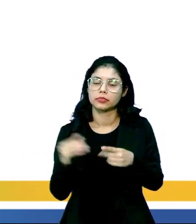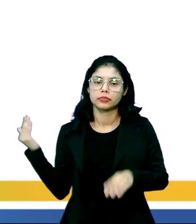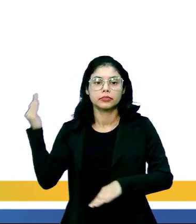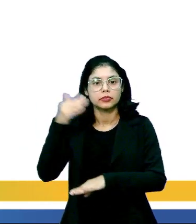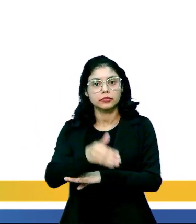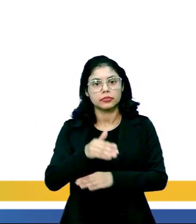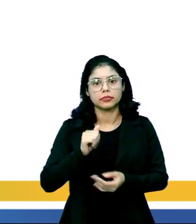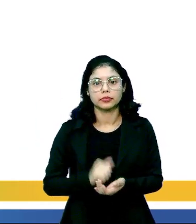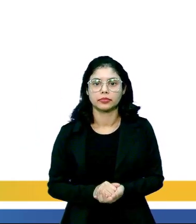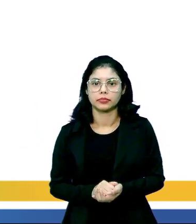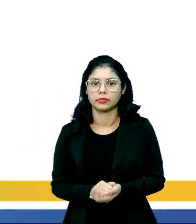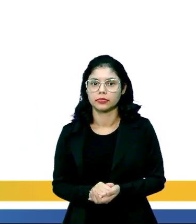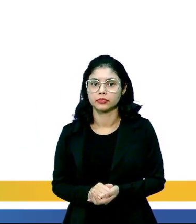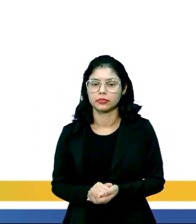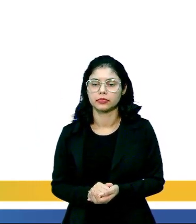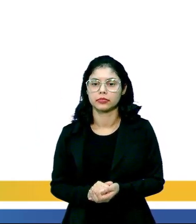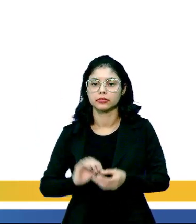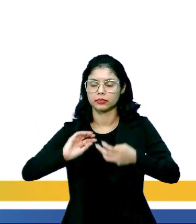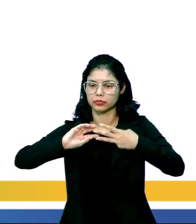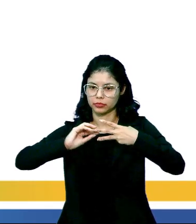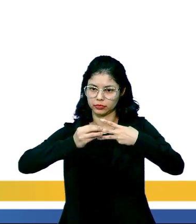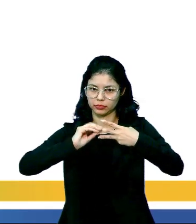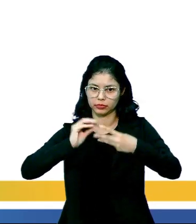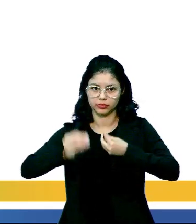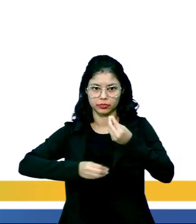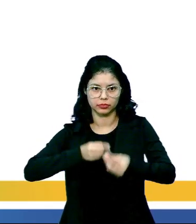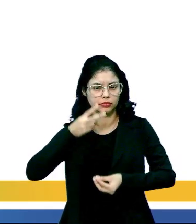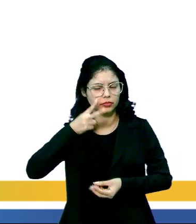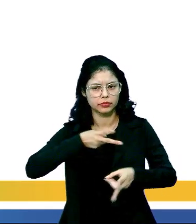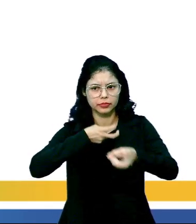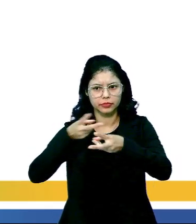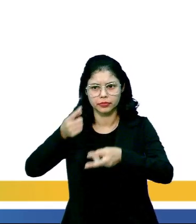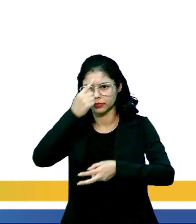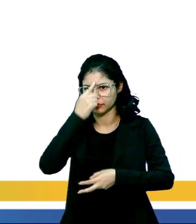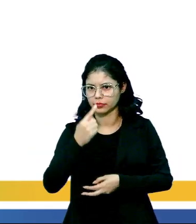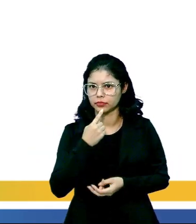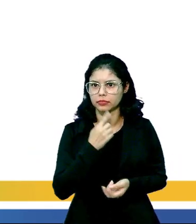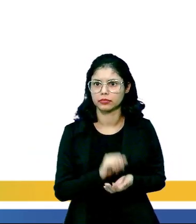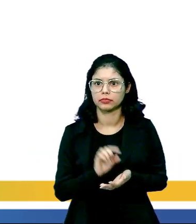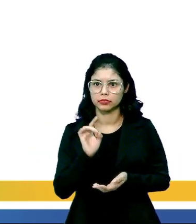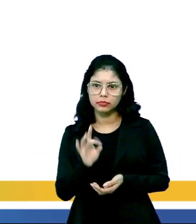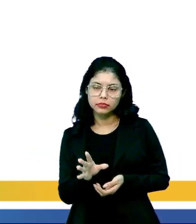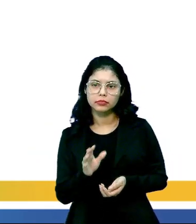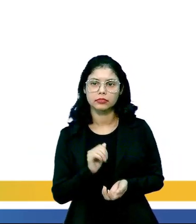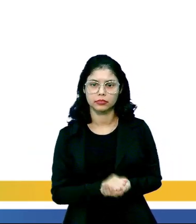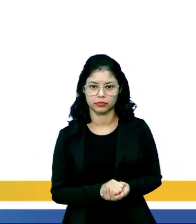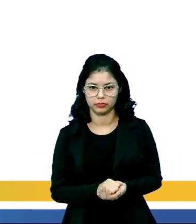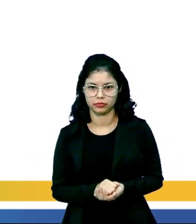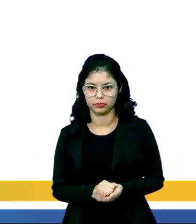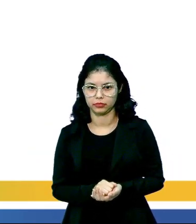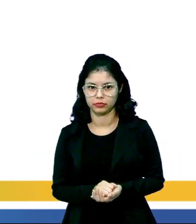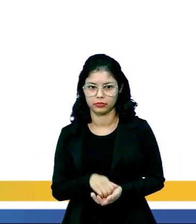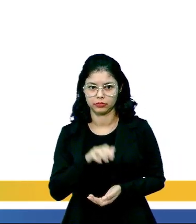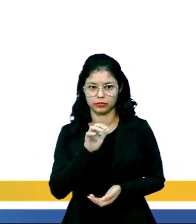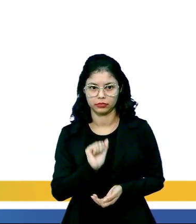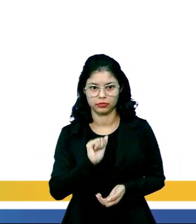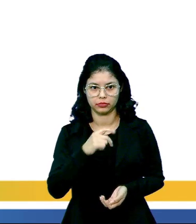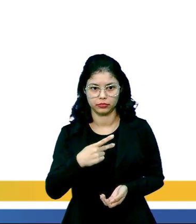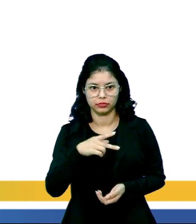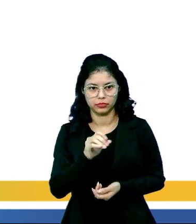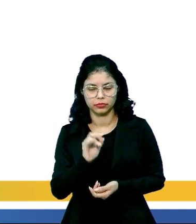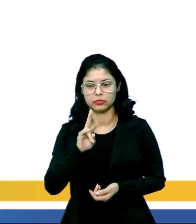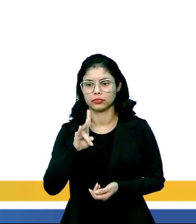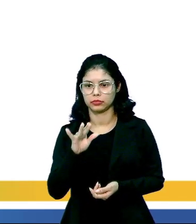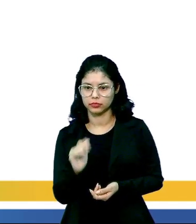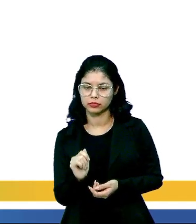passar entre as células, como vocês podem ver aí na imagem. Só que nas rotas apoplásticas, ela